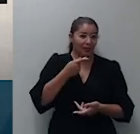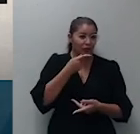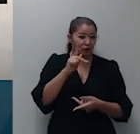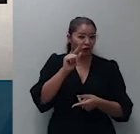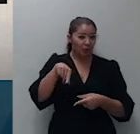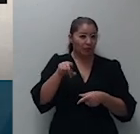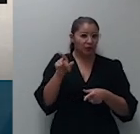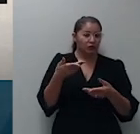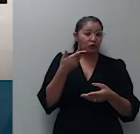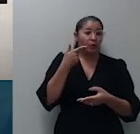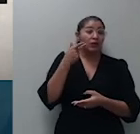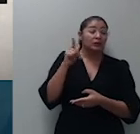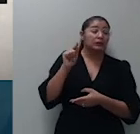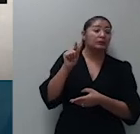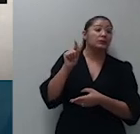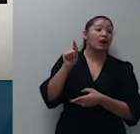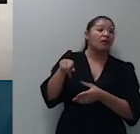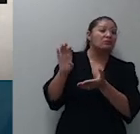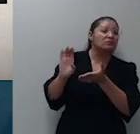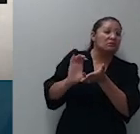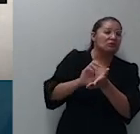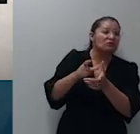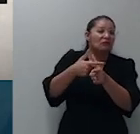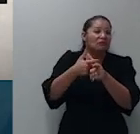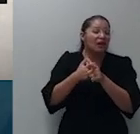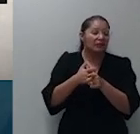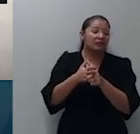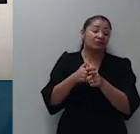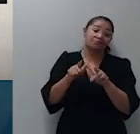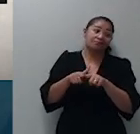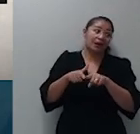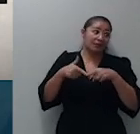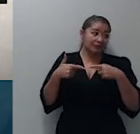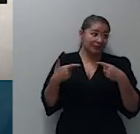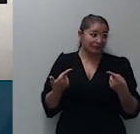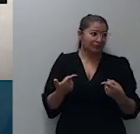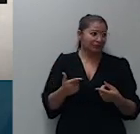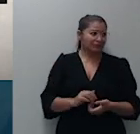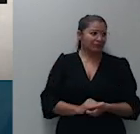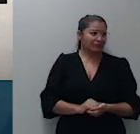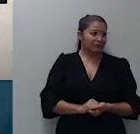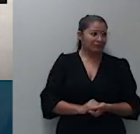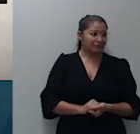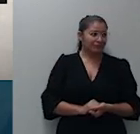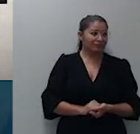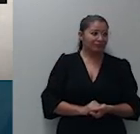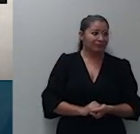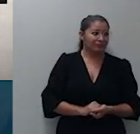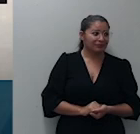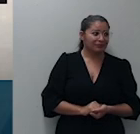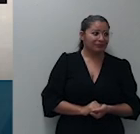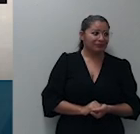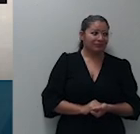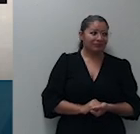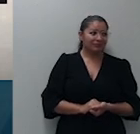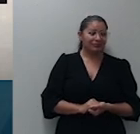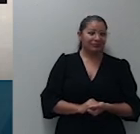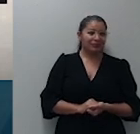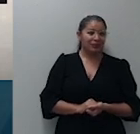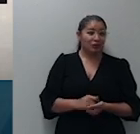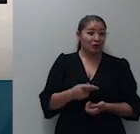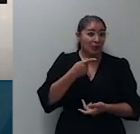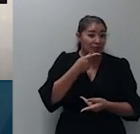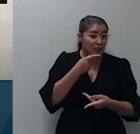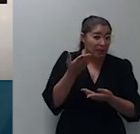das dívidas a ele submetidas mas as garantias reais e fidejussórias em regras são preservadas podendo o